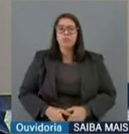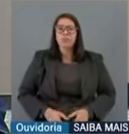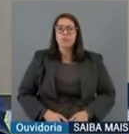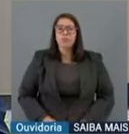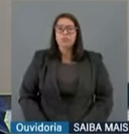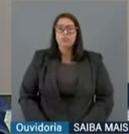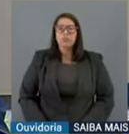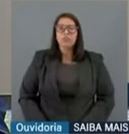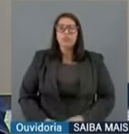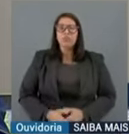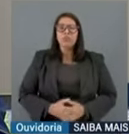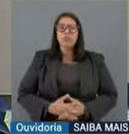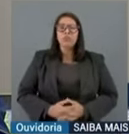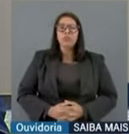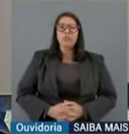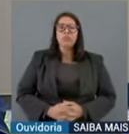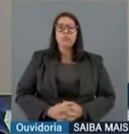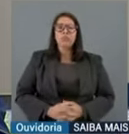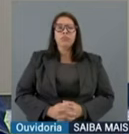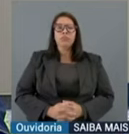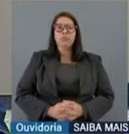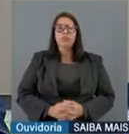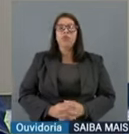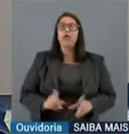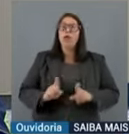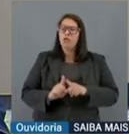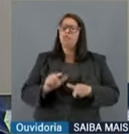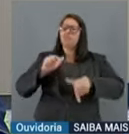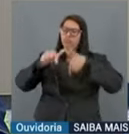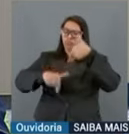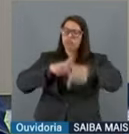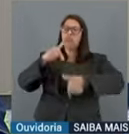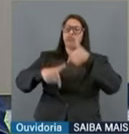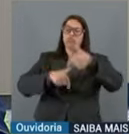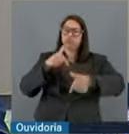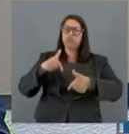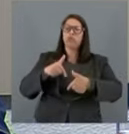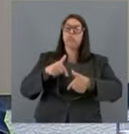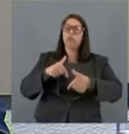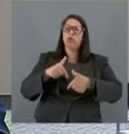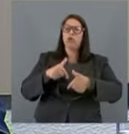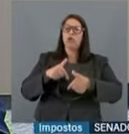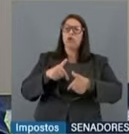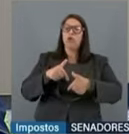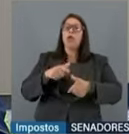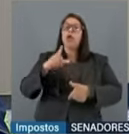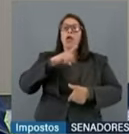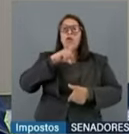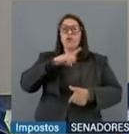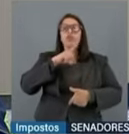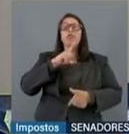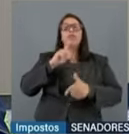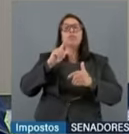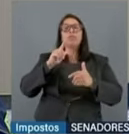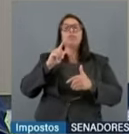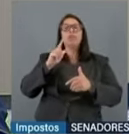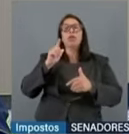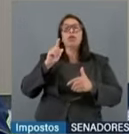fui até o fim e tive reconhecida